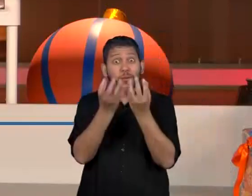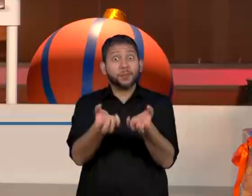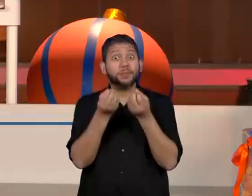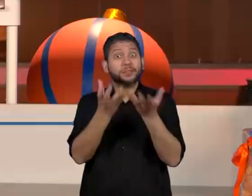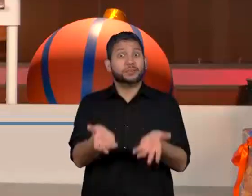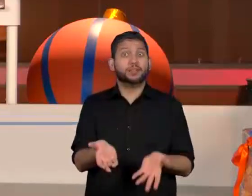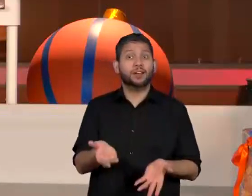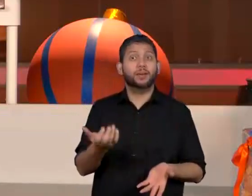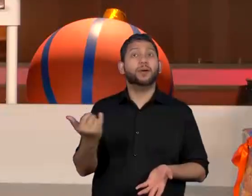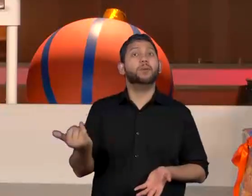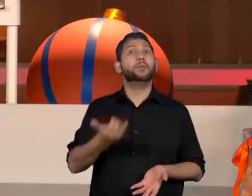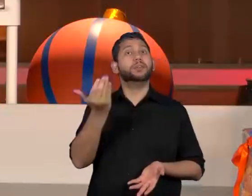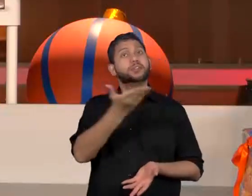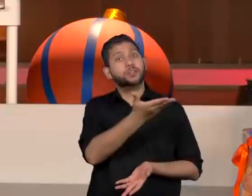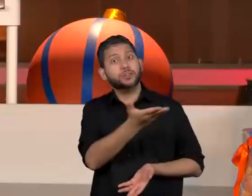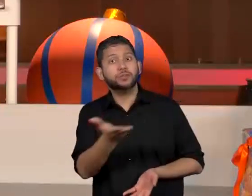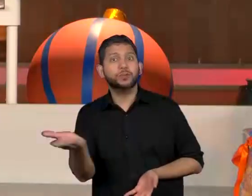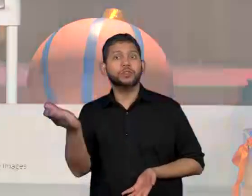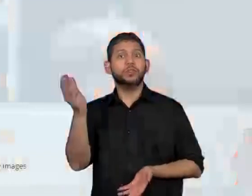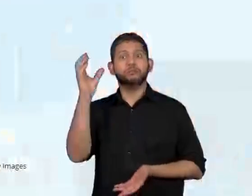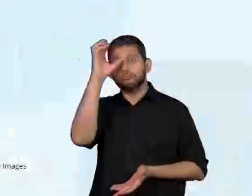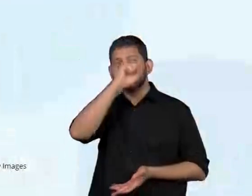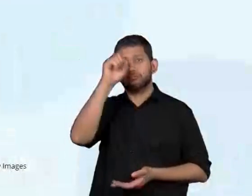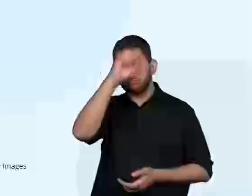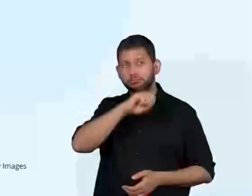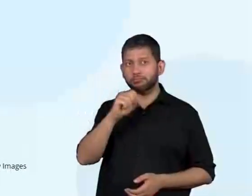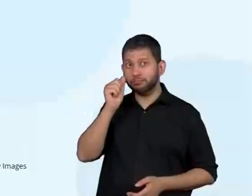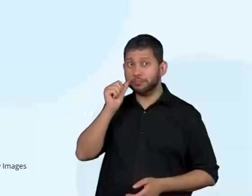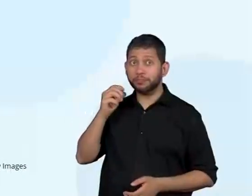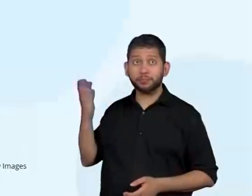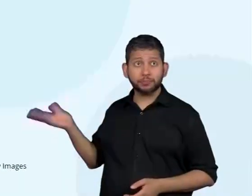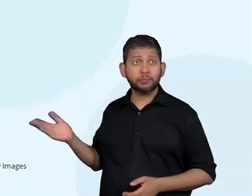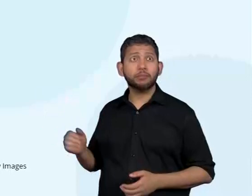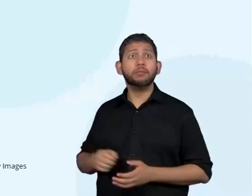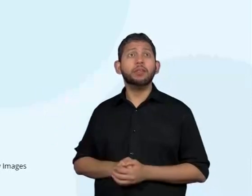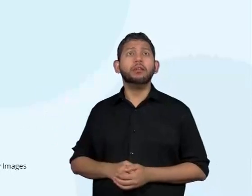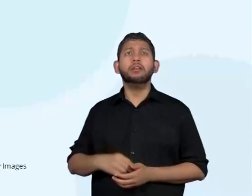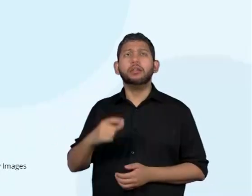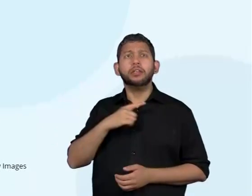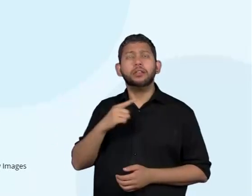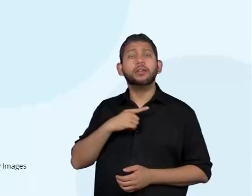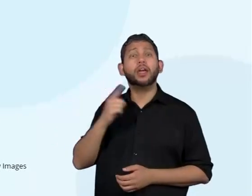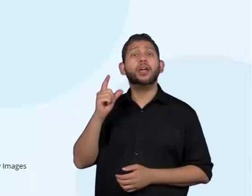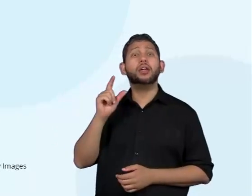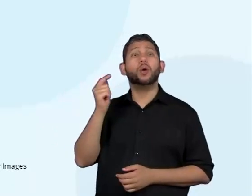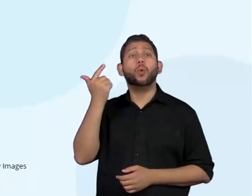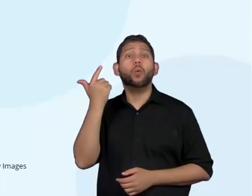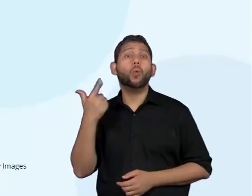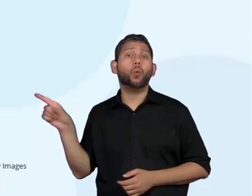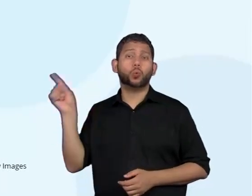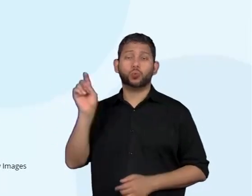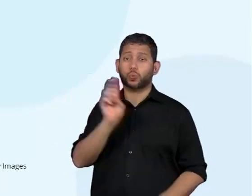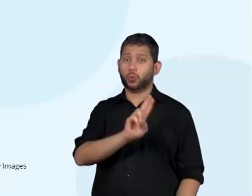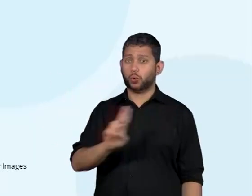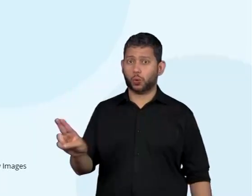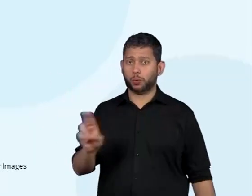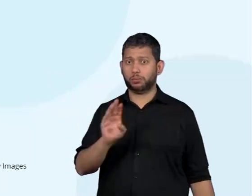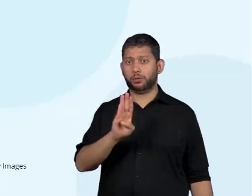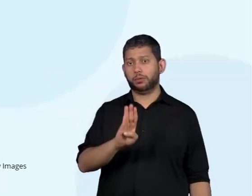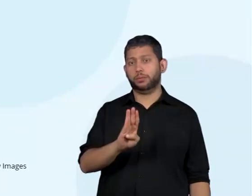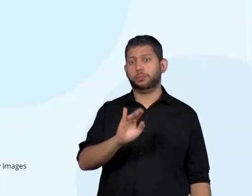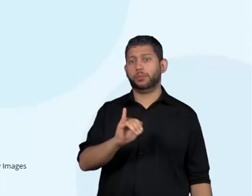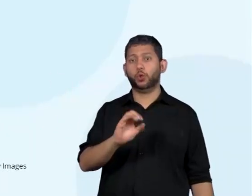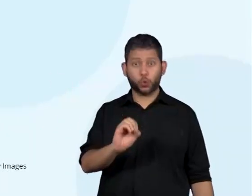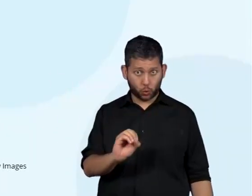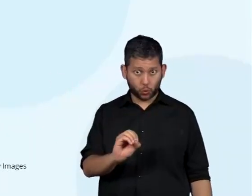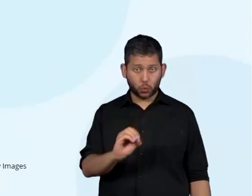quero que vocês se aprofundem. Existem também os biocombustíveis que